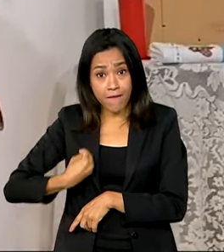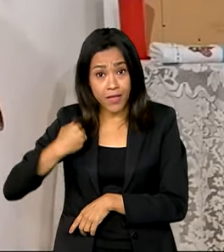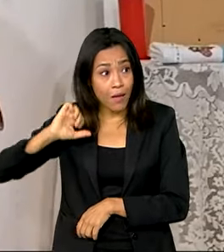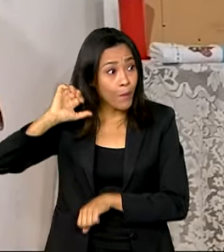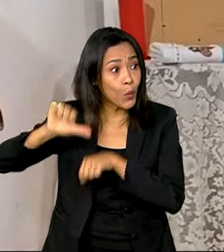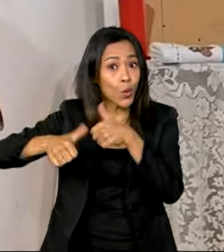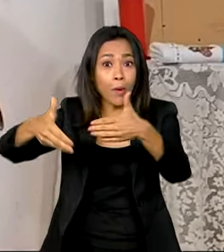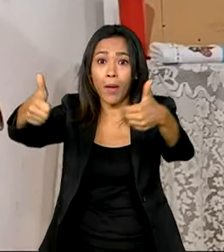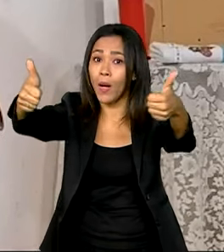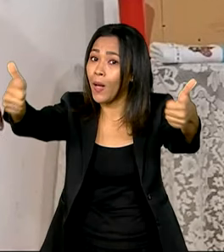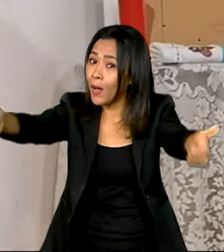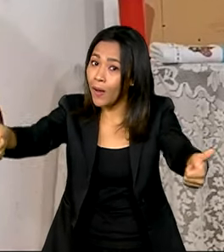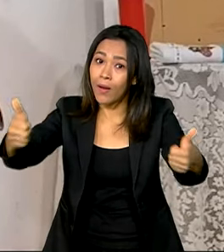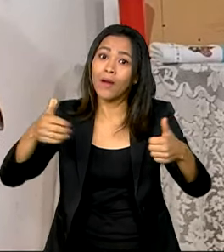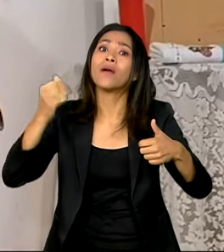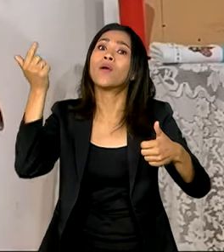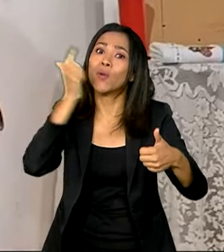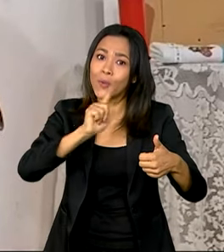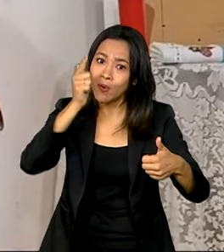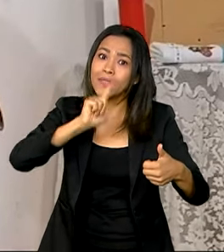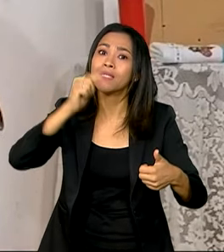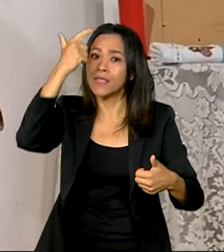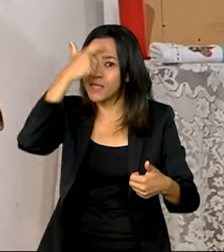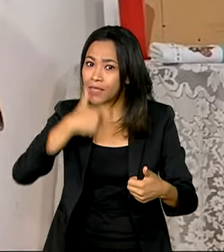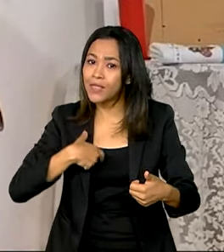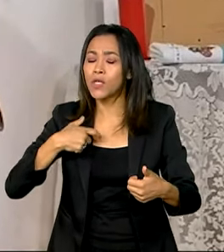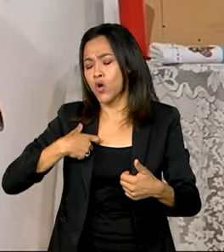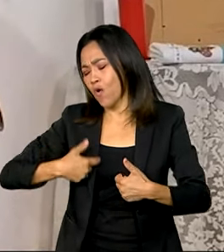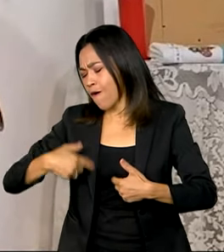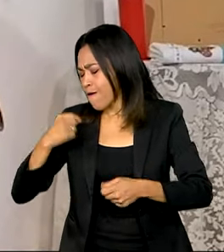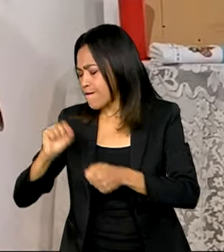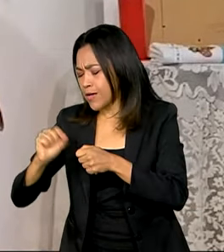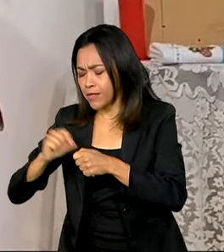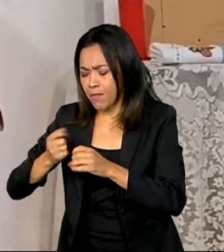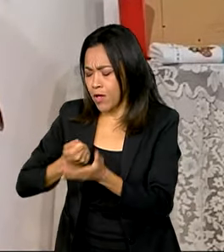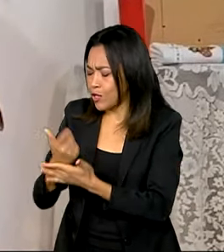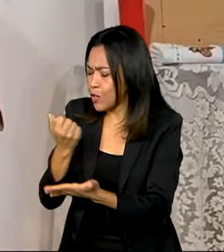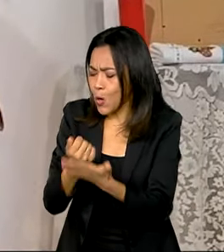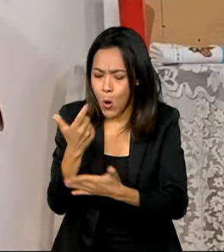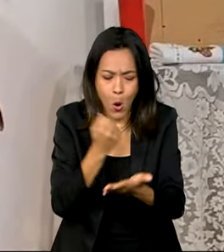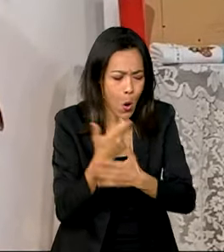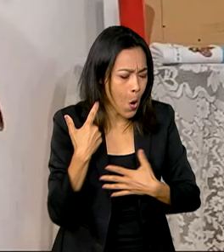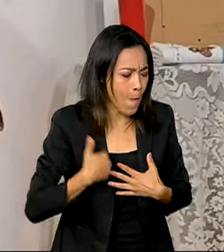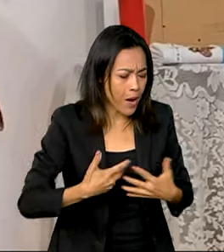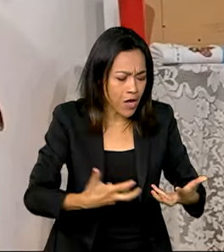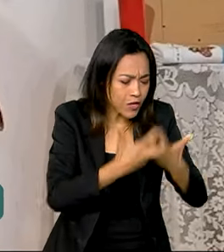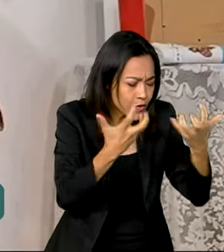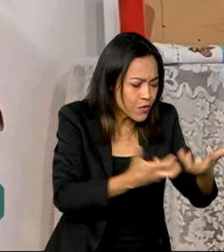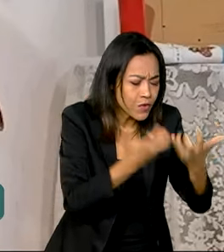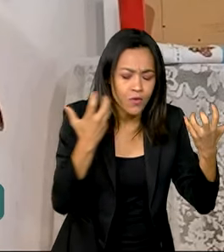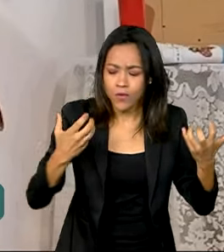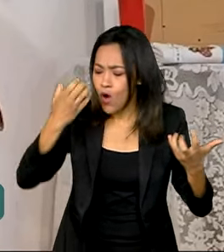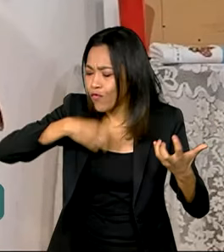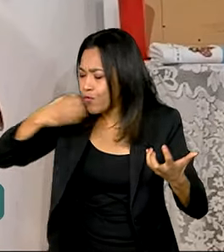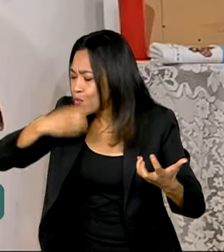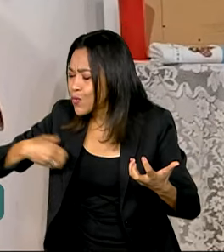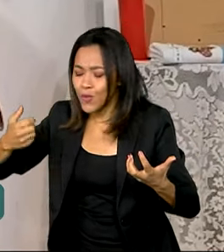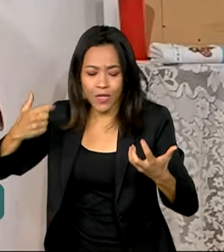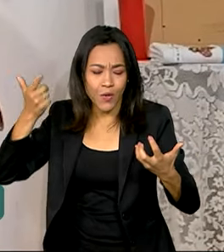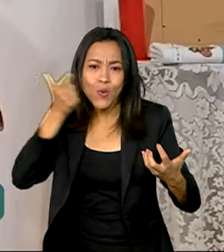trouxe a melhor. Posso fazer minhas compras, comprar meus legumes, minhas frutas.